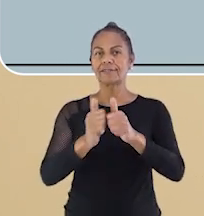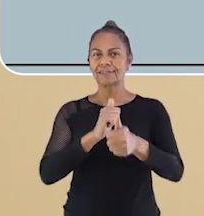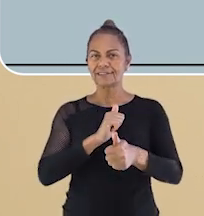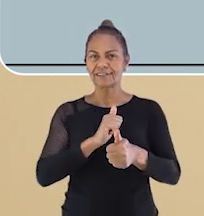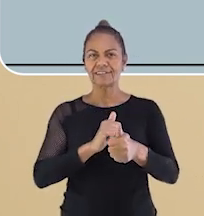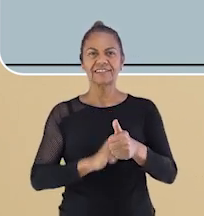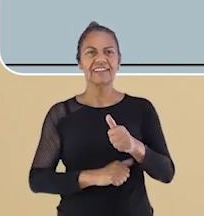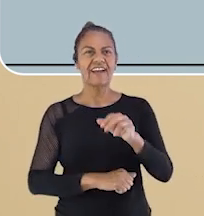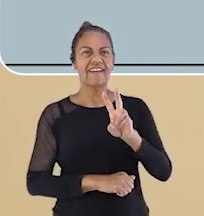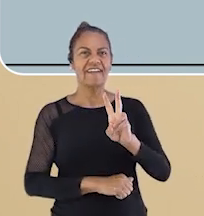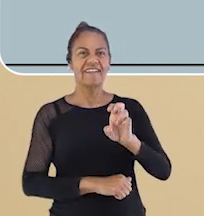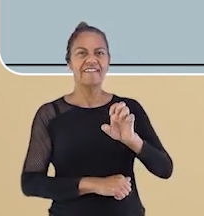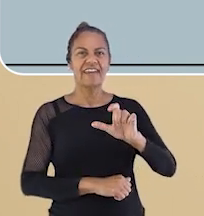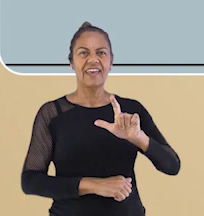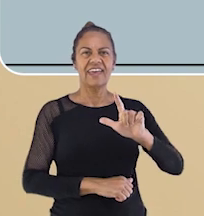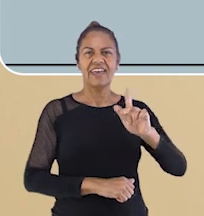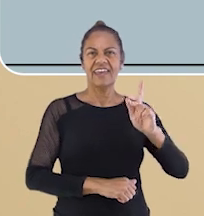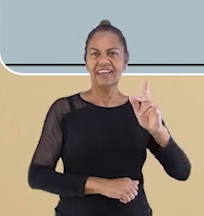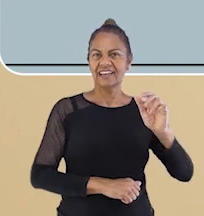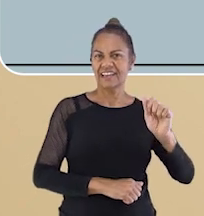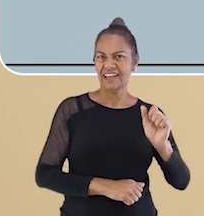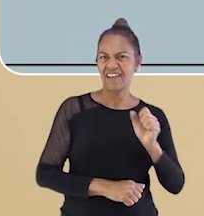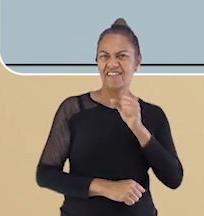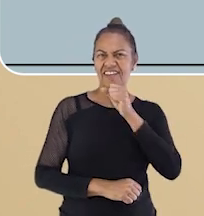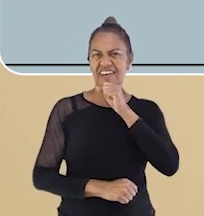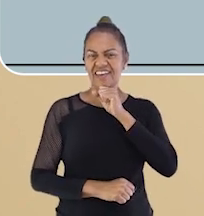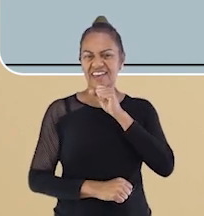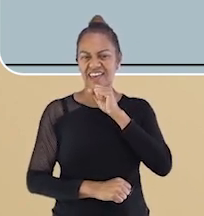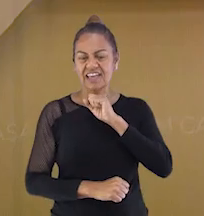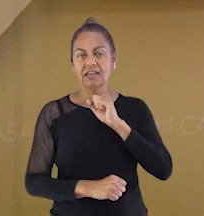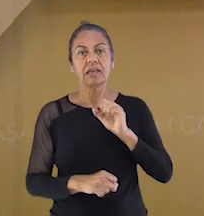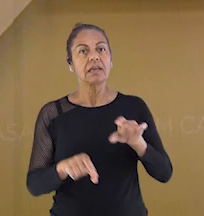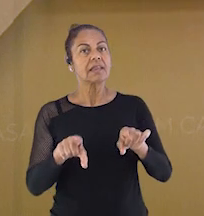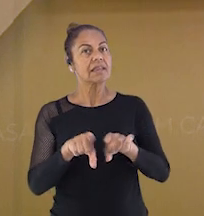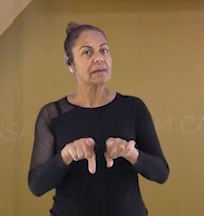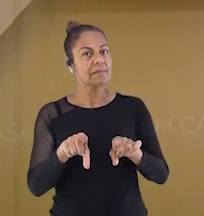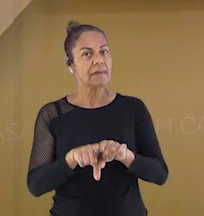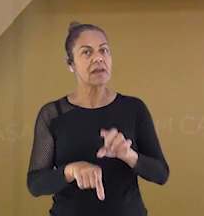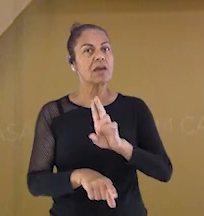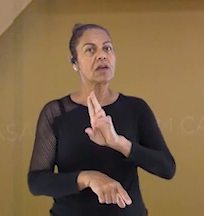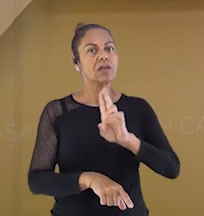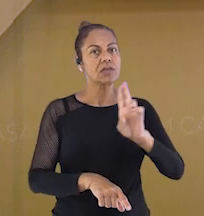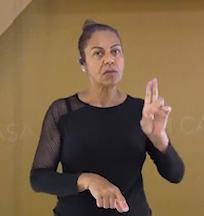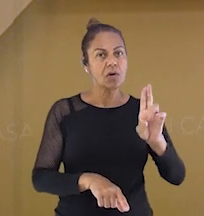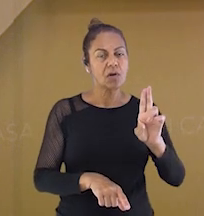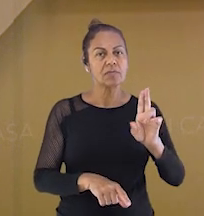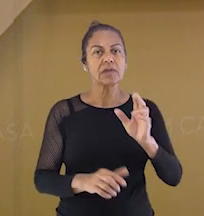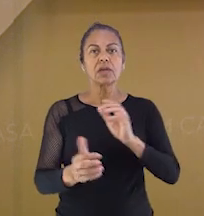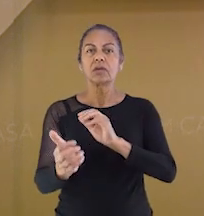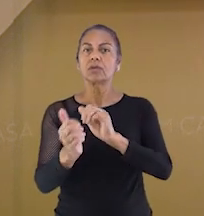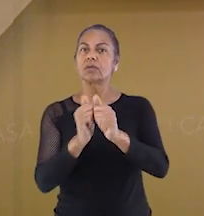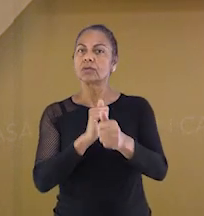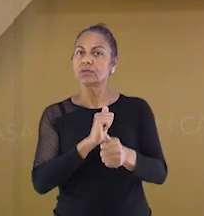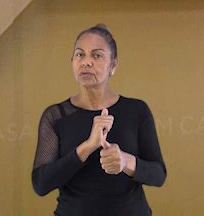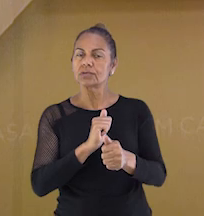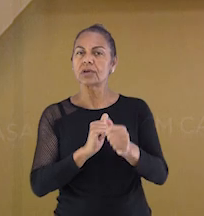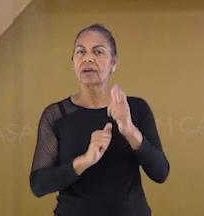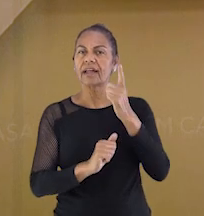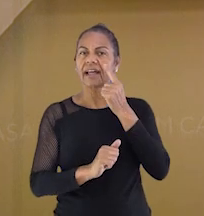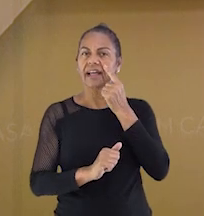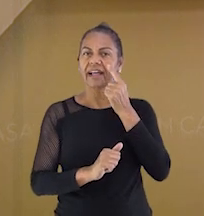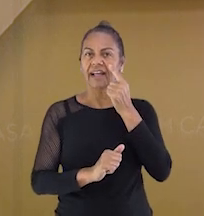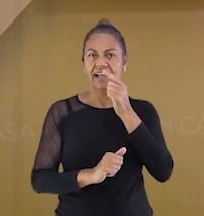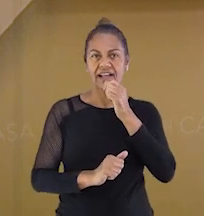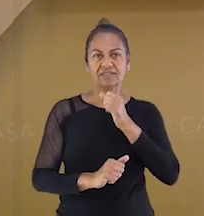E você sabia que esse jogo também é conhecido como jogo do galo? Ou três